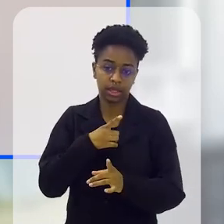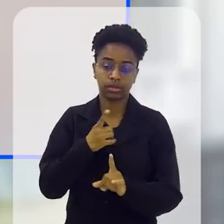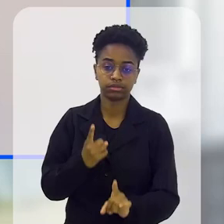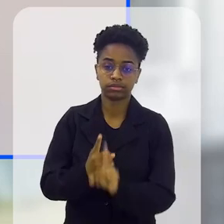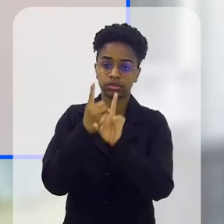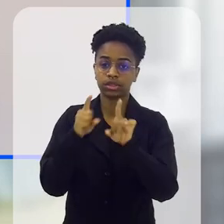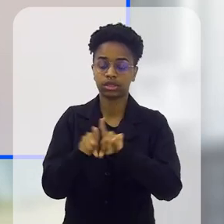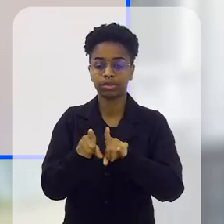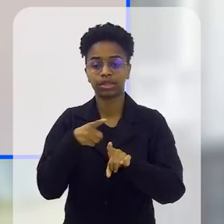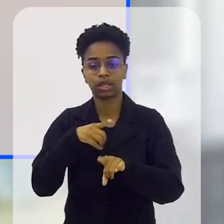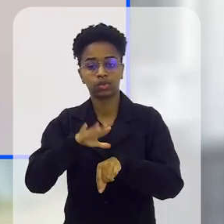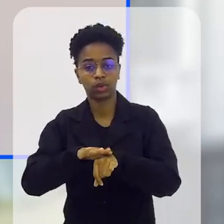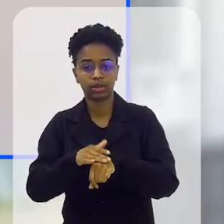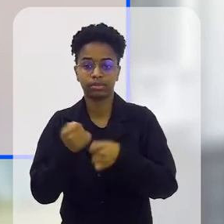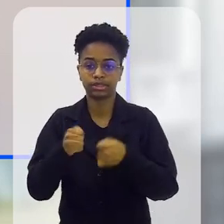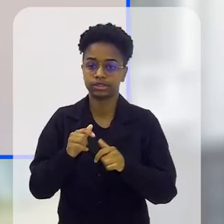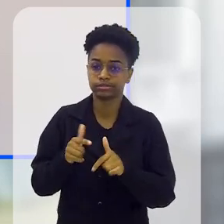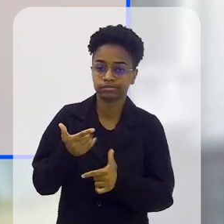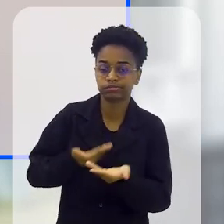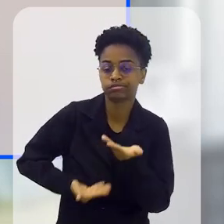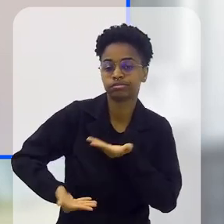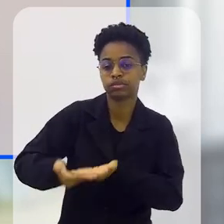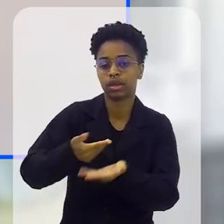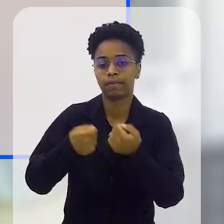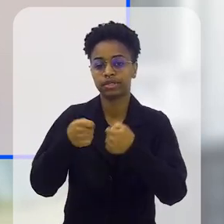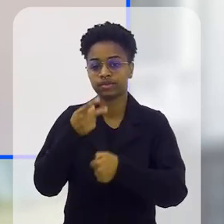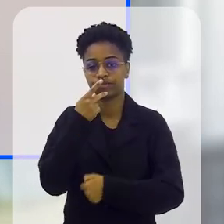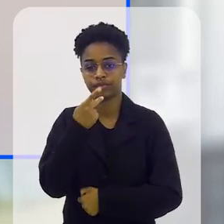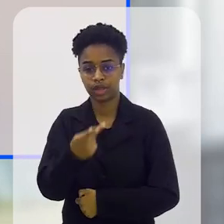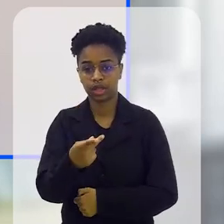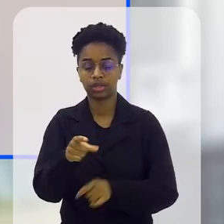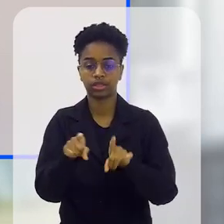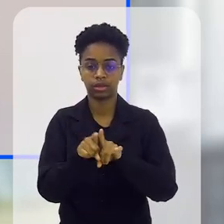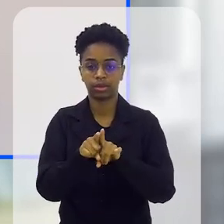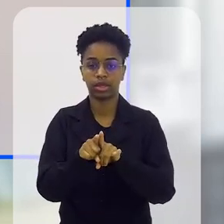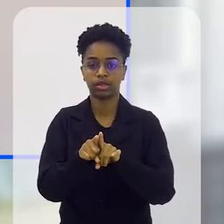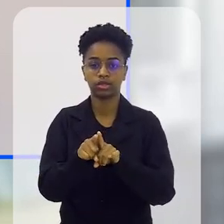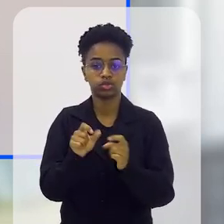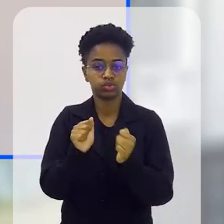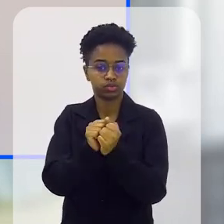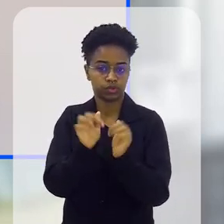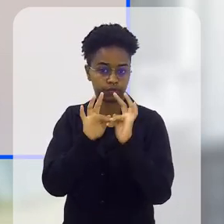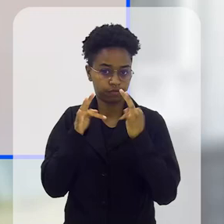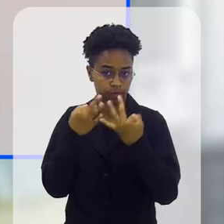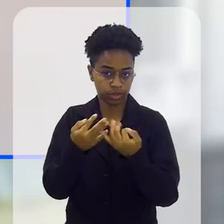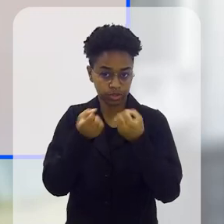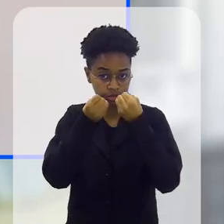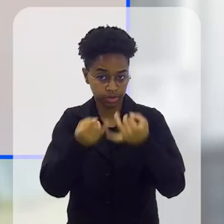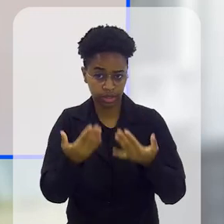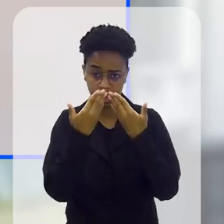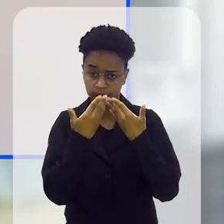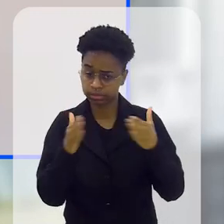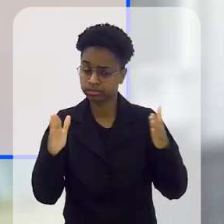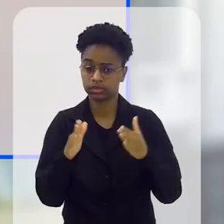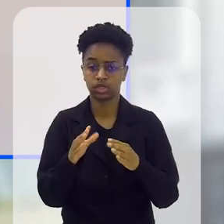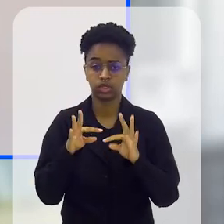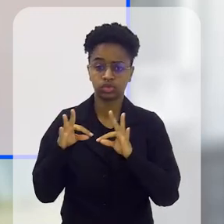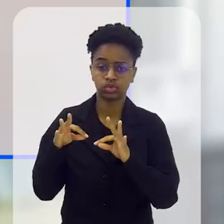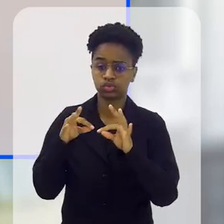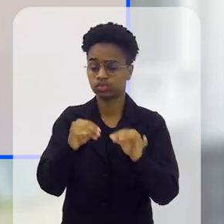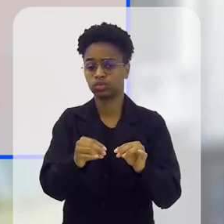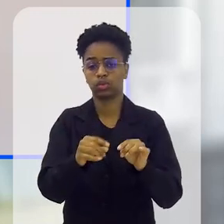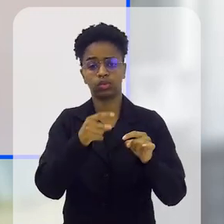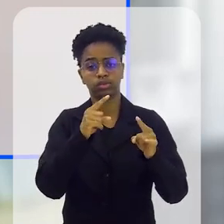diagnóstico, tem a doença e precisa lidar com ela, então a gente precisa, sim, falar com essa família abertamente sobre todas as